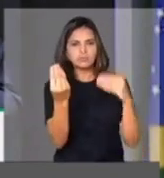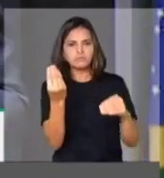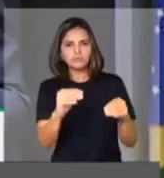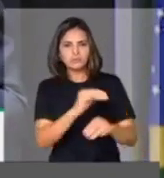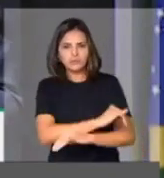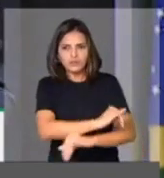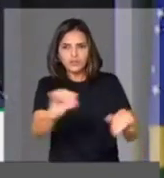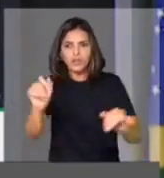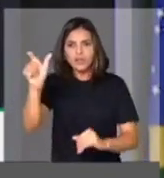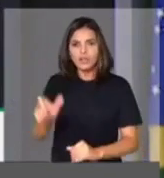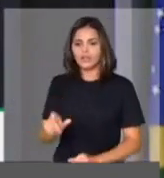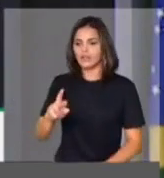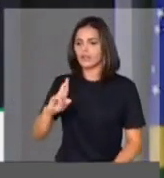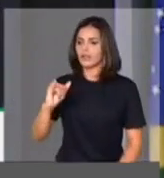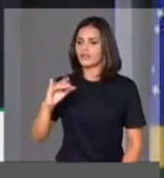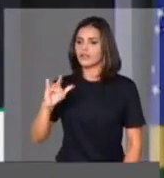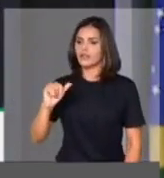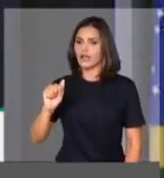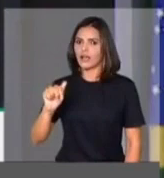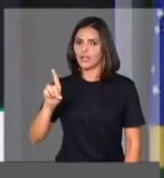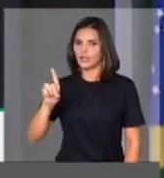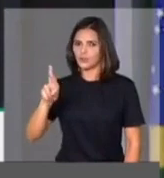Educação, professor Ricardo Vélez.